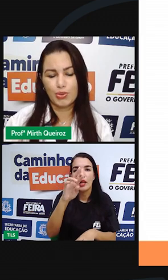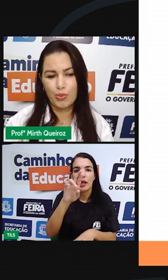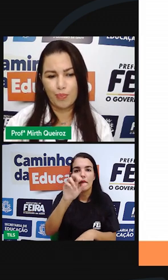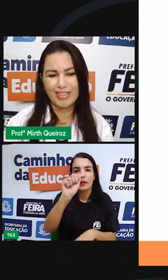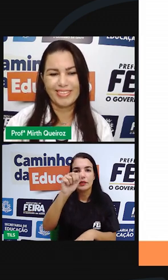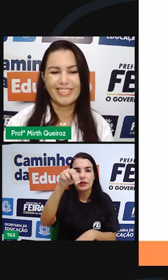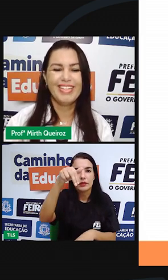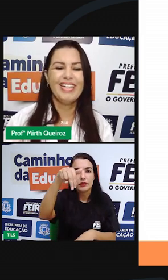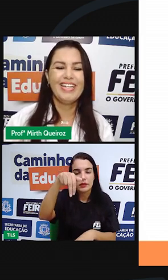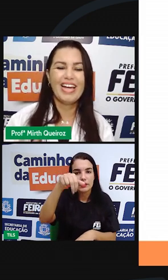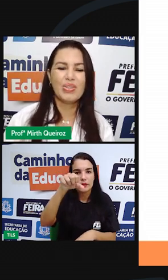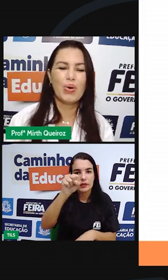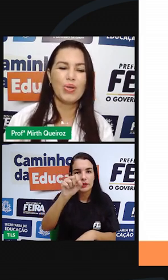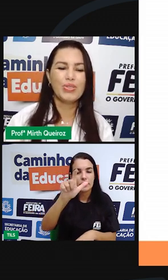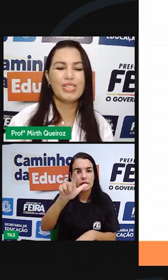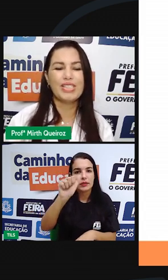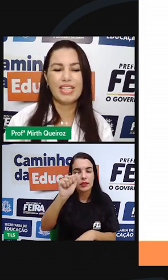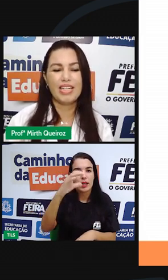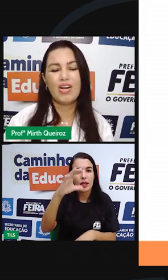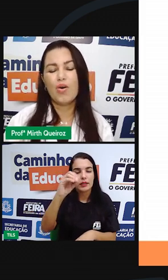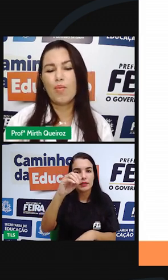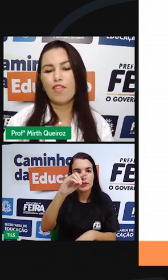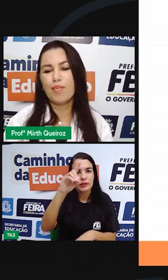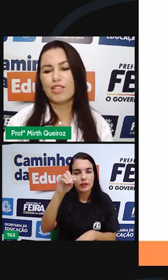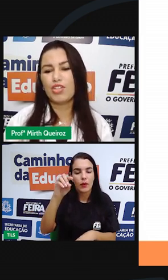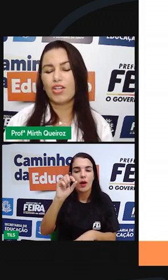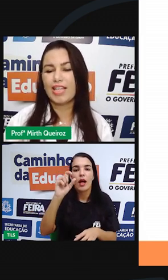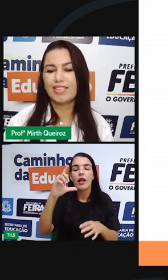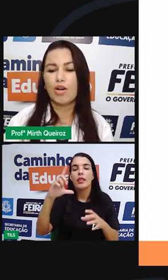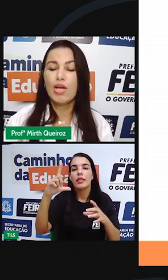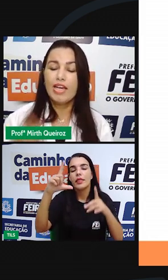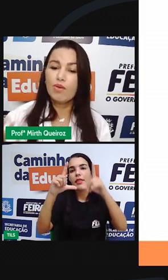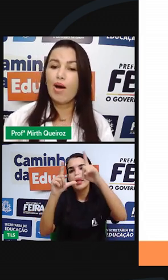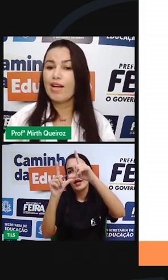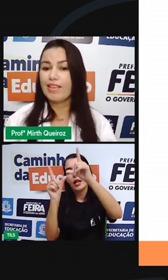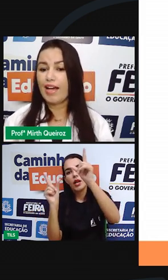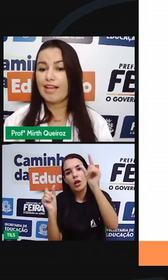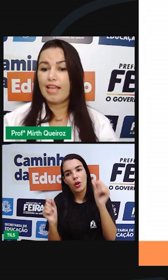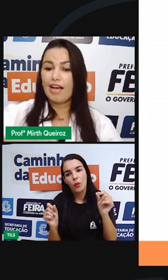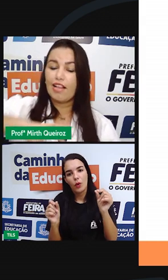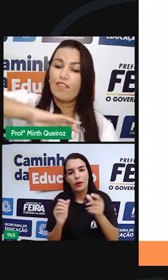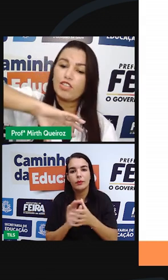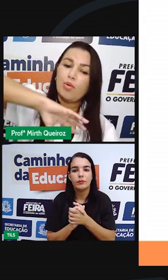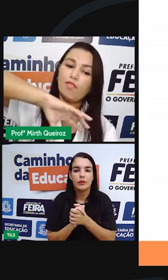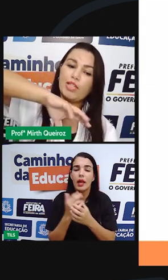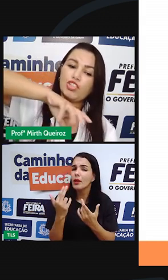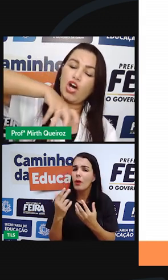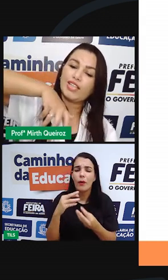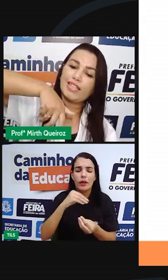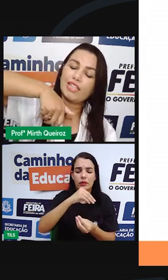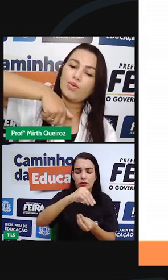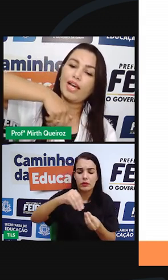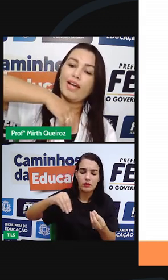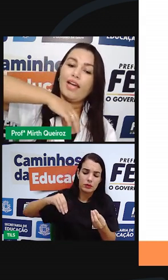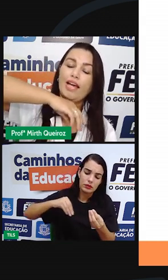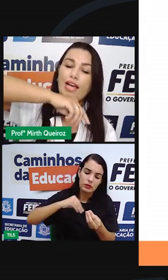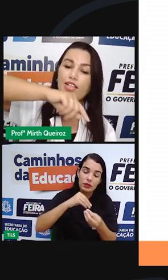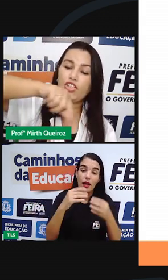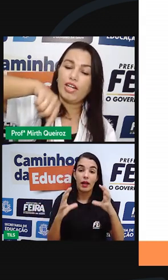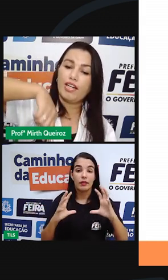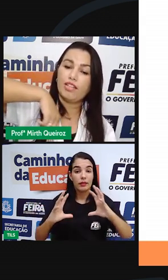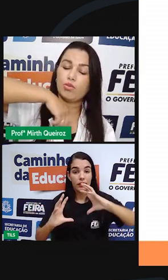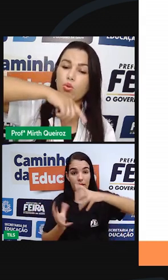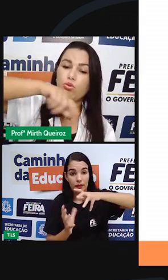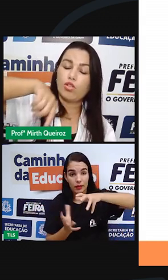da Lua, desculpa, e em torno de si, o movimento de rotação. Igual a Terra. A Terra, ela faz o movimento de rotação, que é,